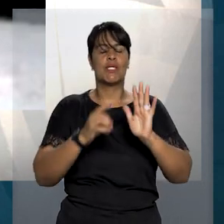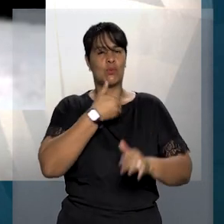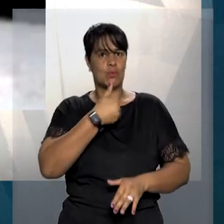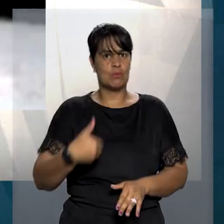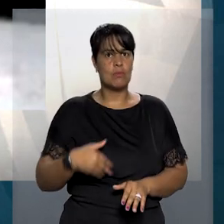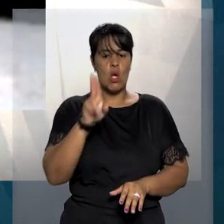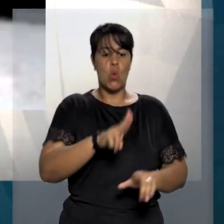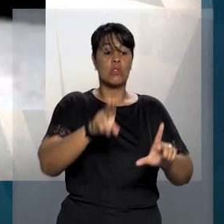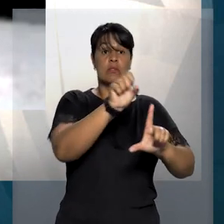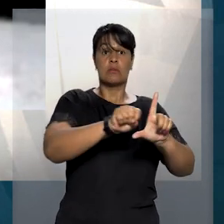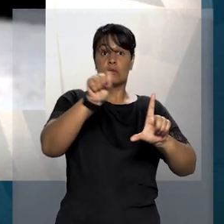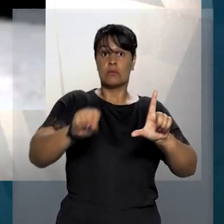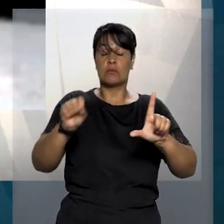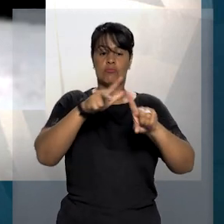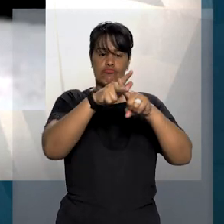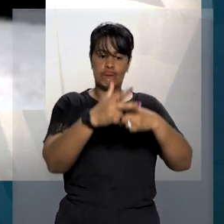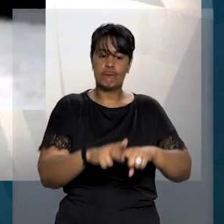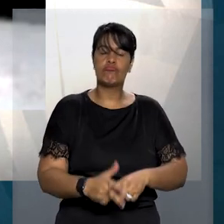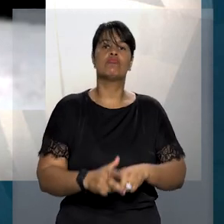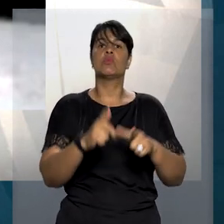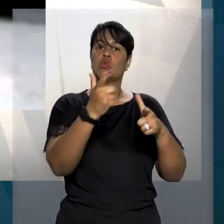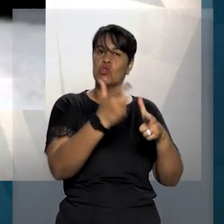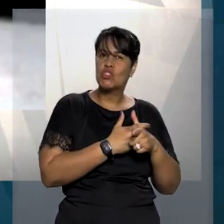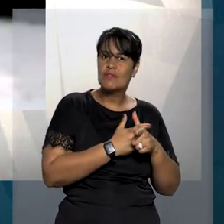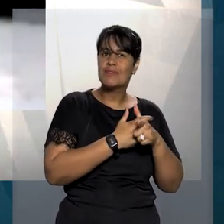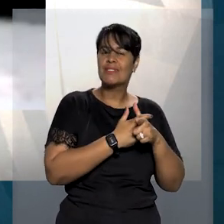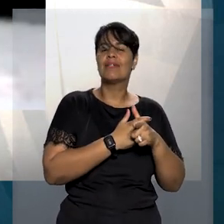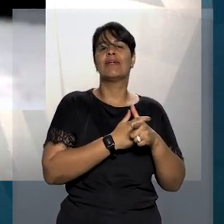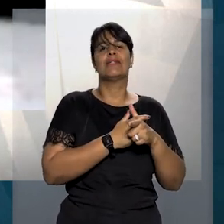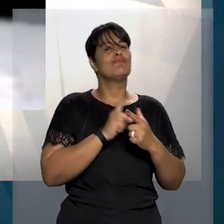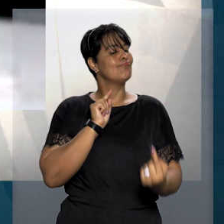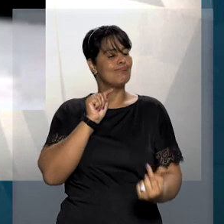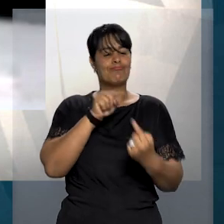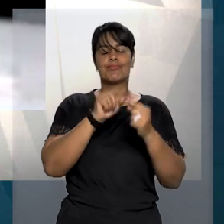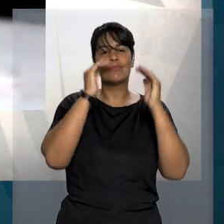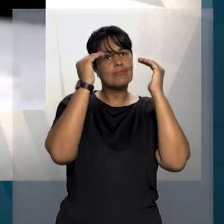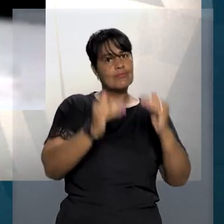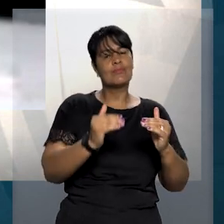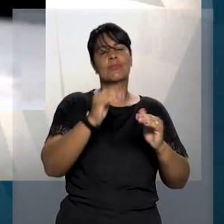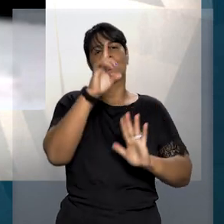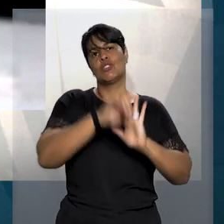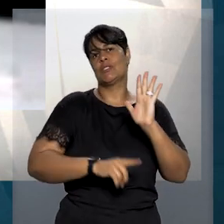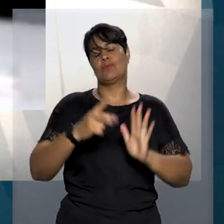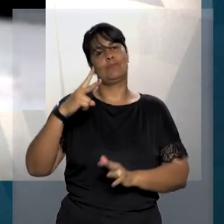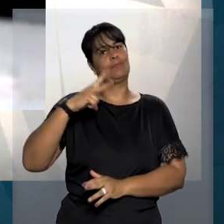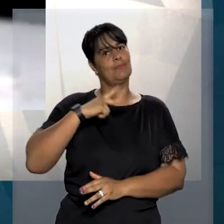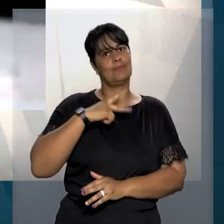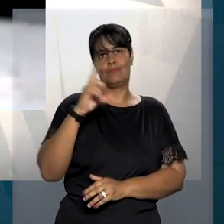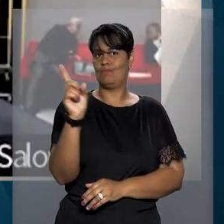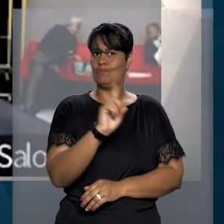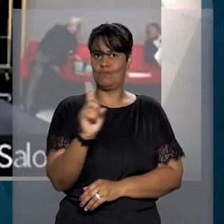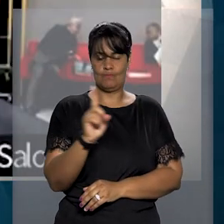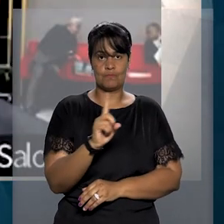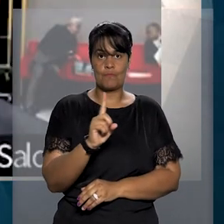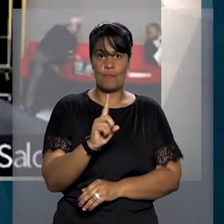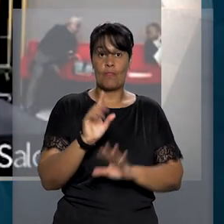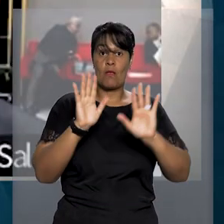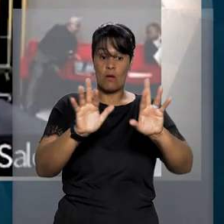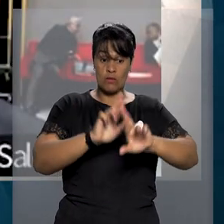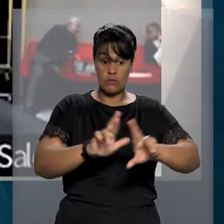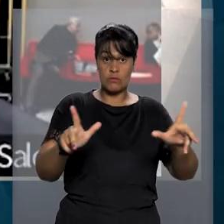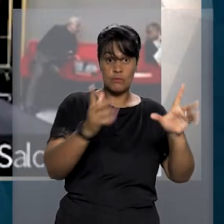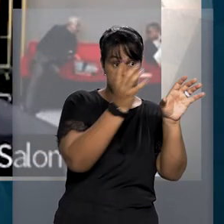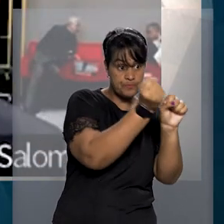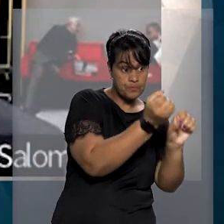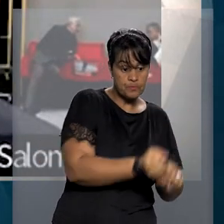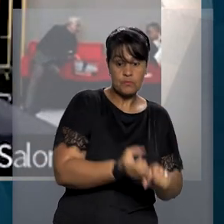direito público pelo uso da Selic para correção de dívidas tributárias não se aplica necessariamente ao direito privado. Para evidenciar a